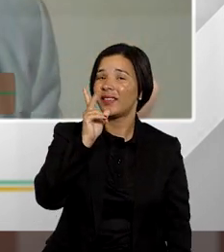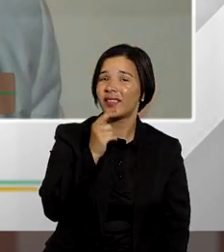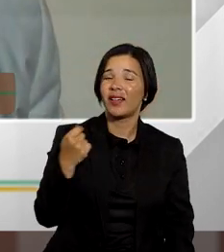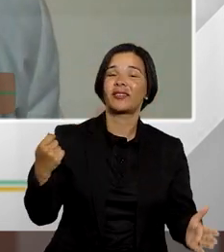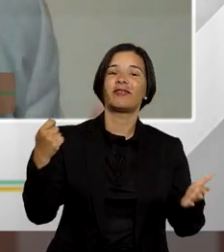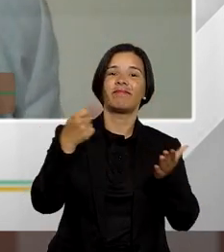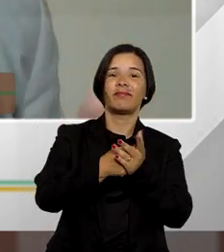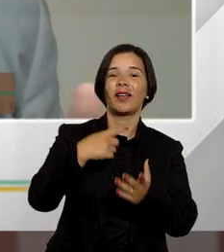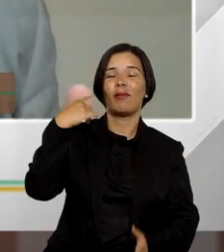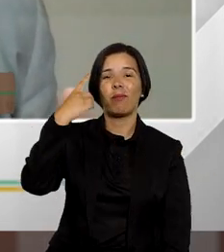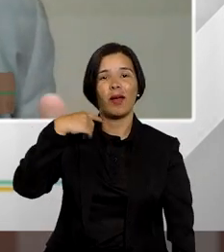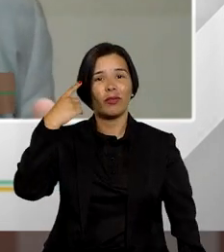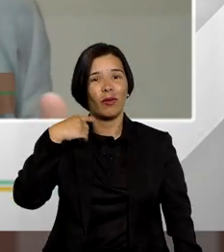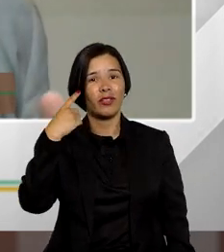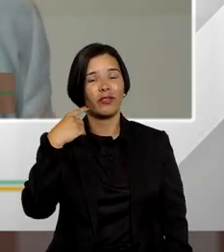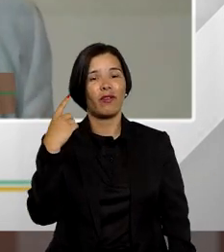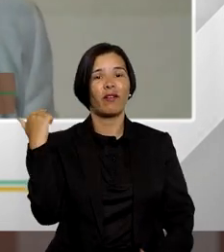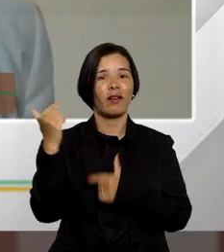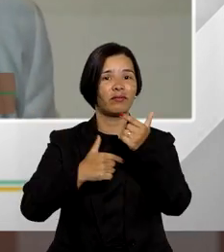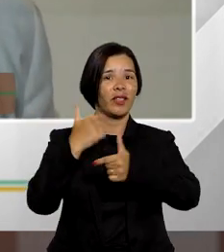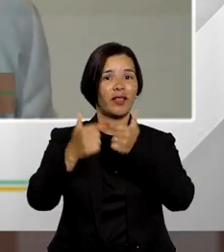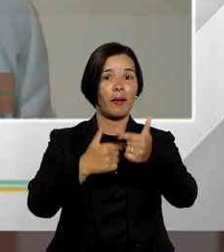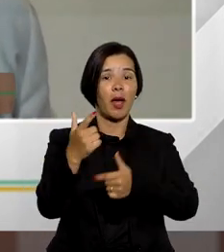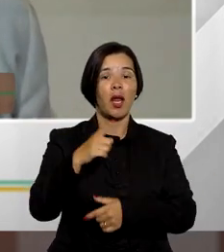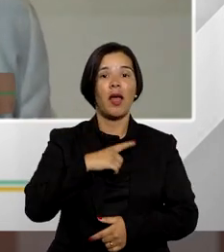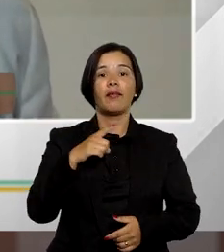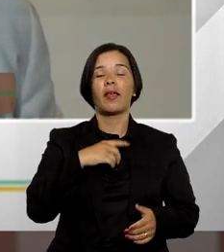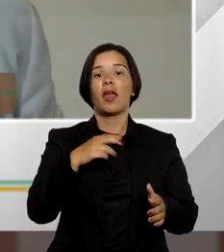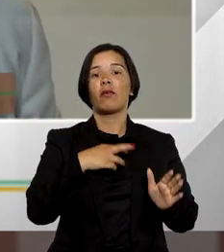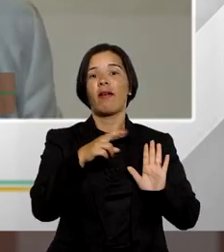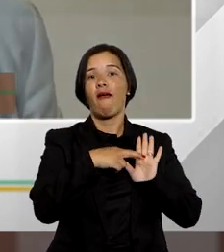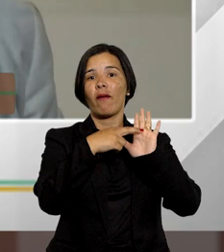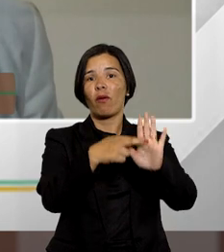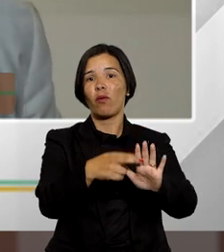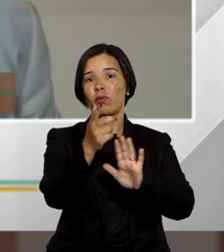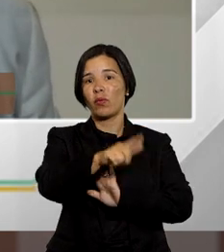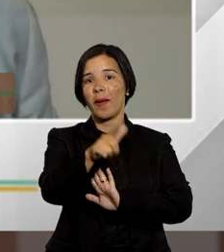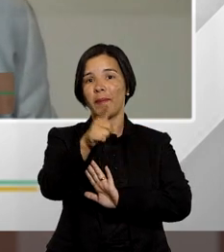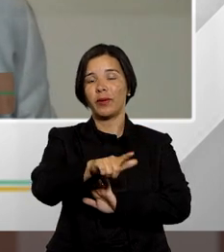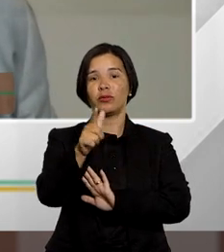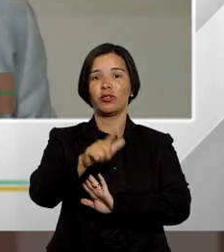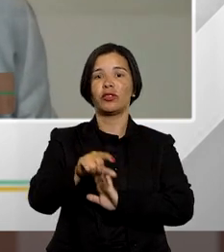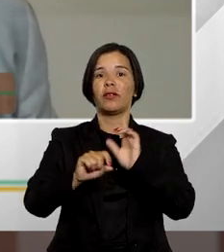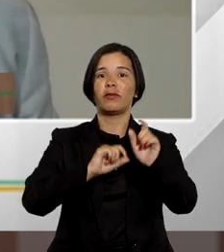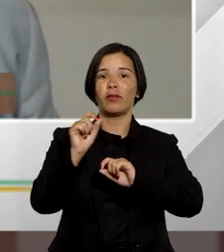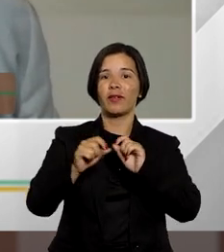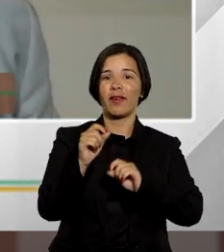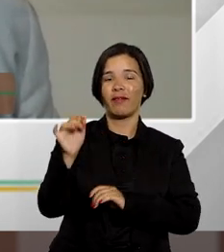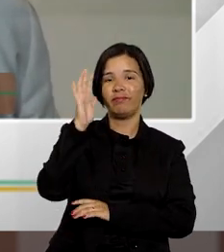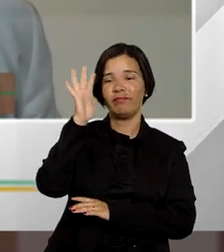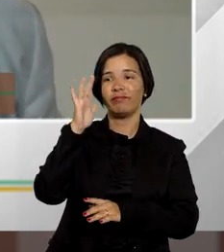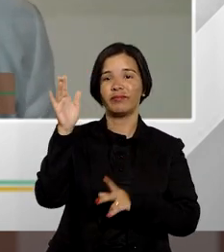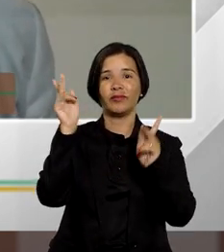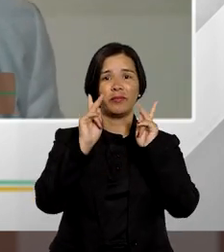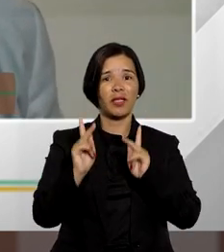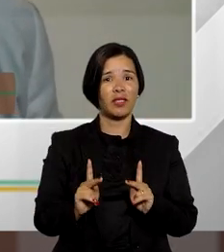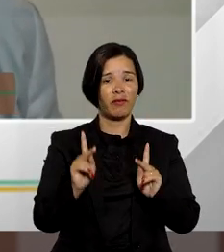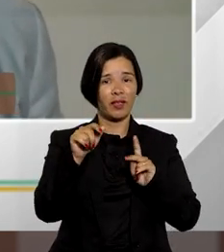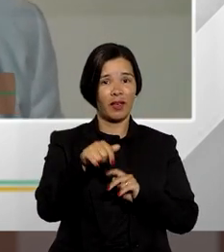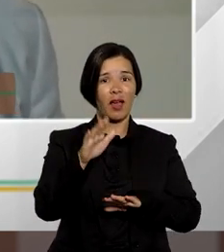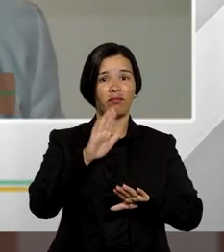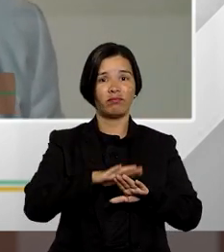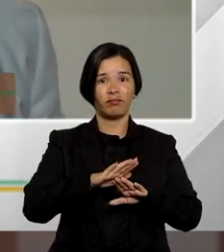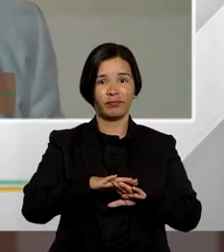muito o pagamento do advogado dativo nós temos hoje em recursos repetitivos a intenção de pacificar